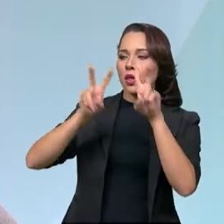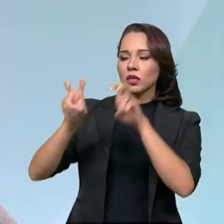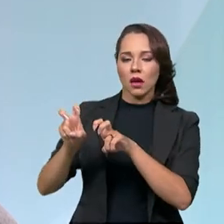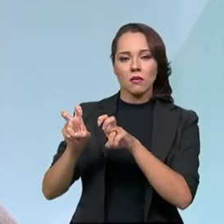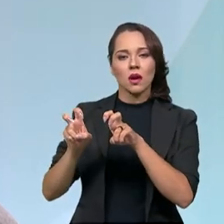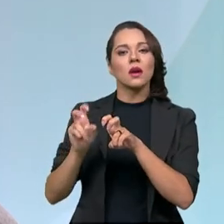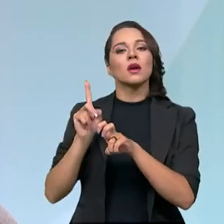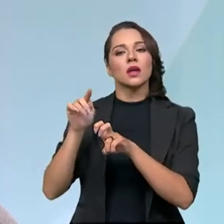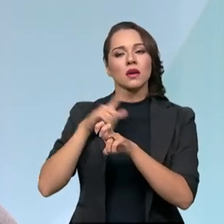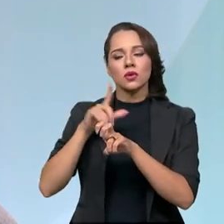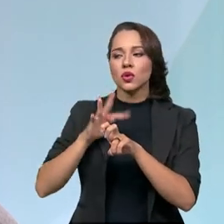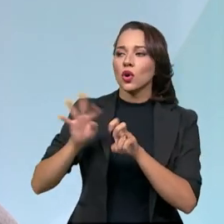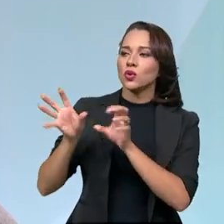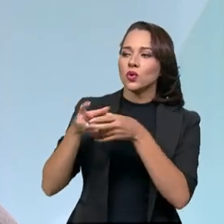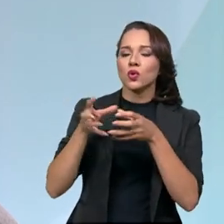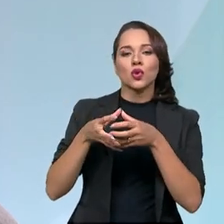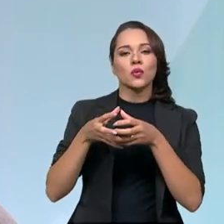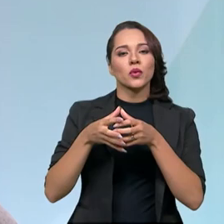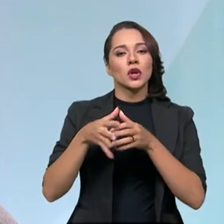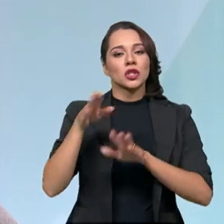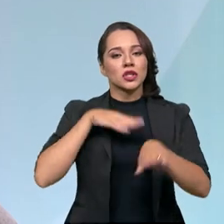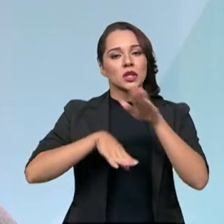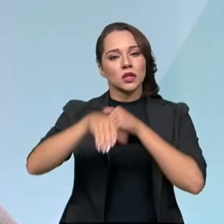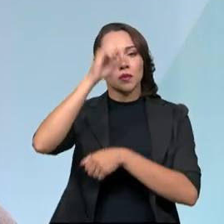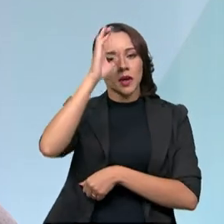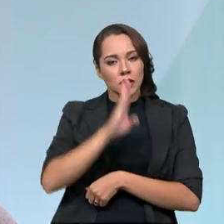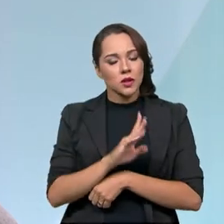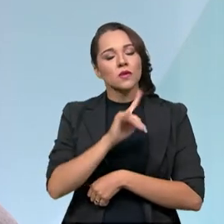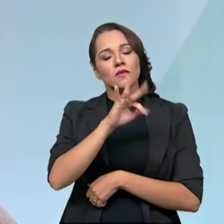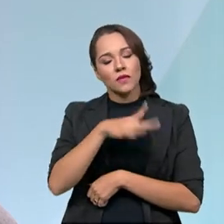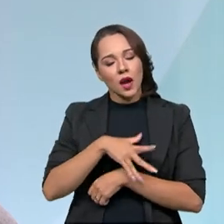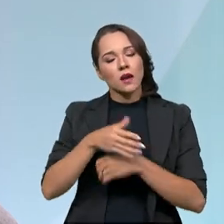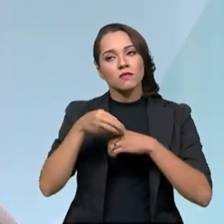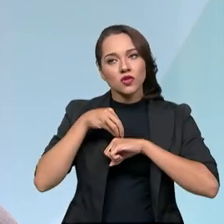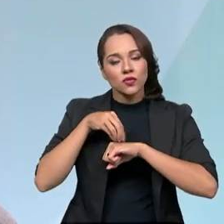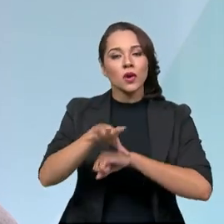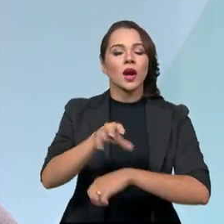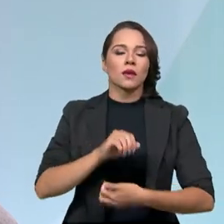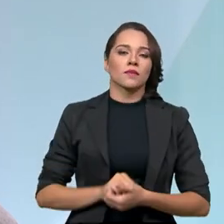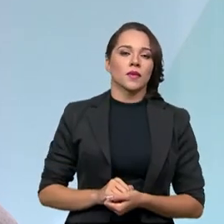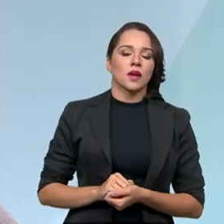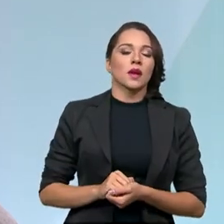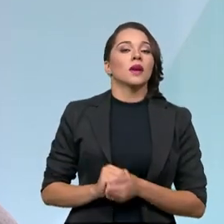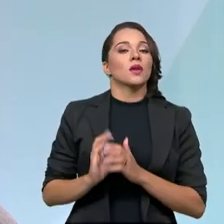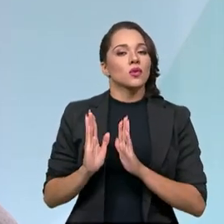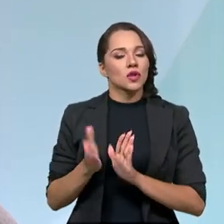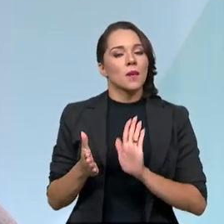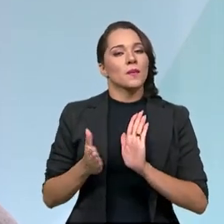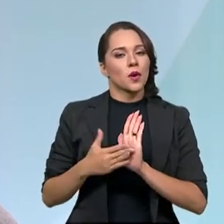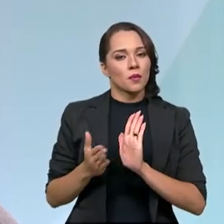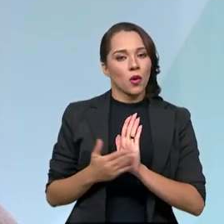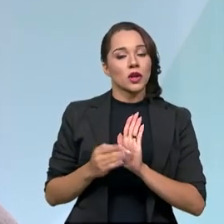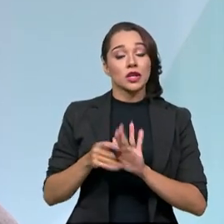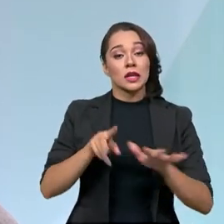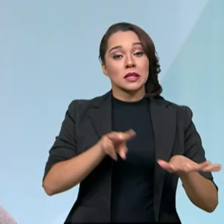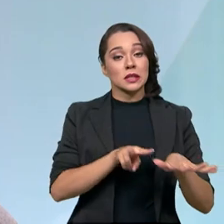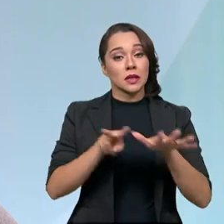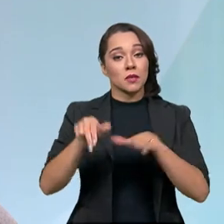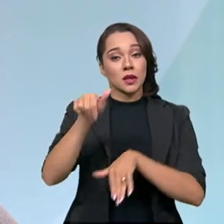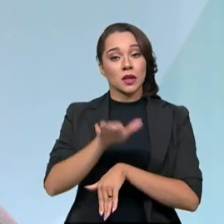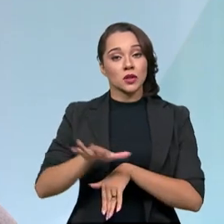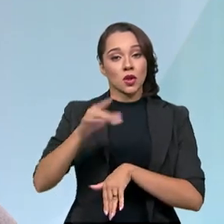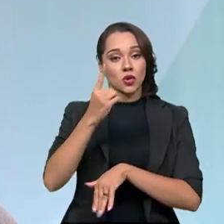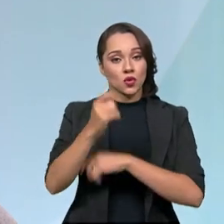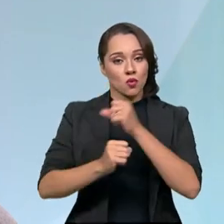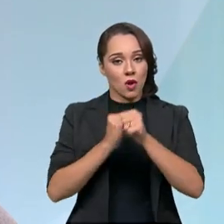explorado por todos os órgãos de trânsito do país no ano seguinte. Então, a gente já propõe isso durante a Semana Nacional